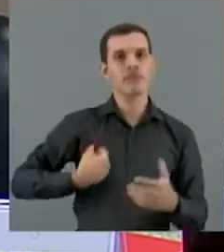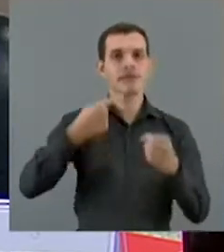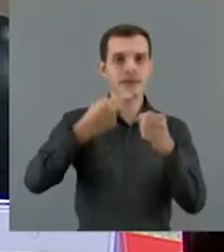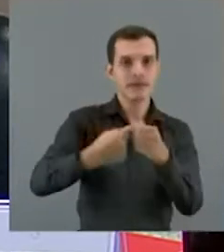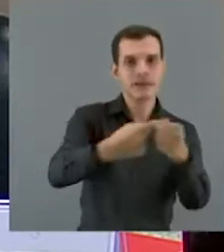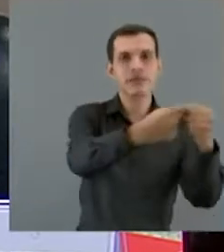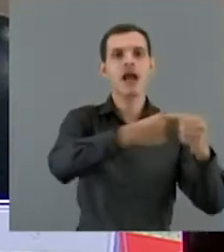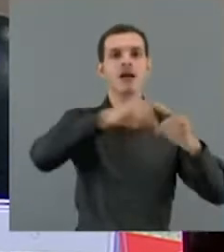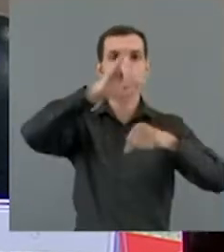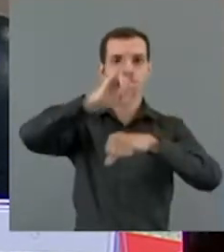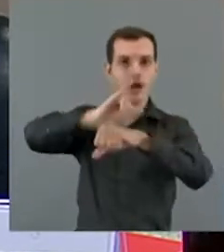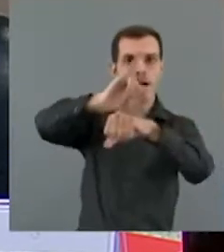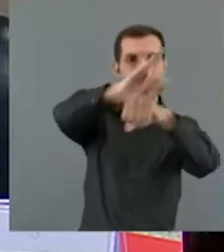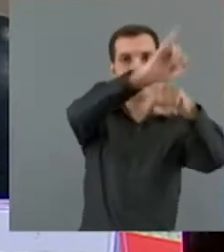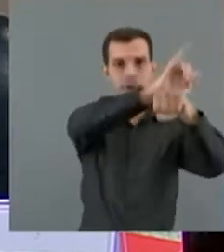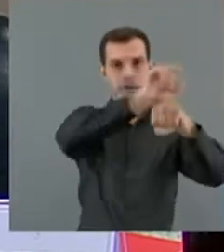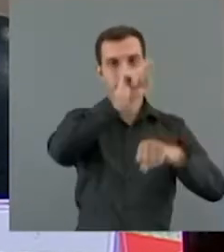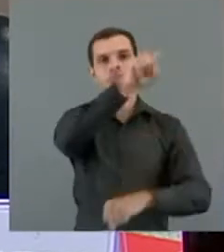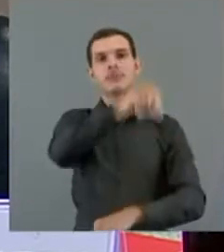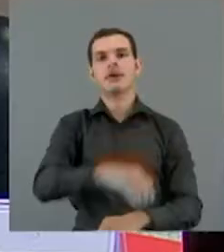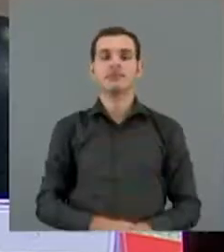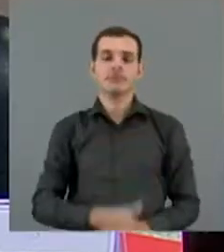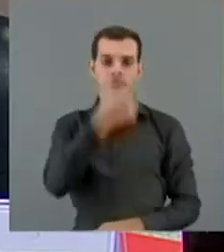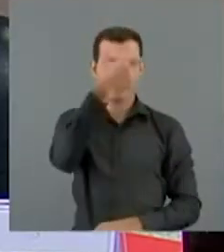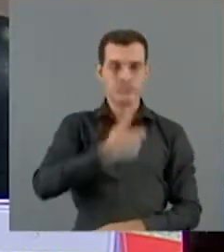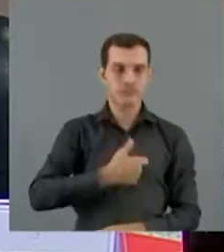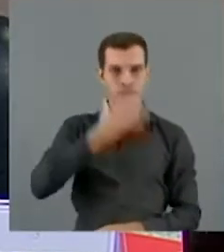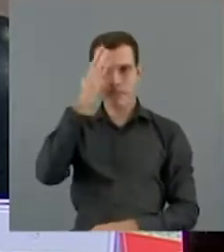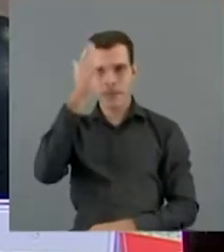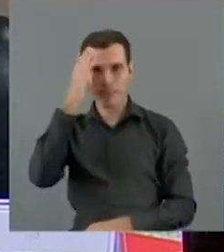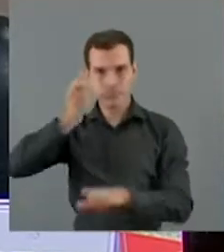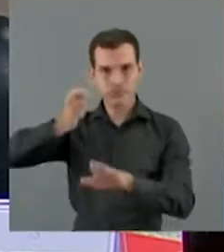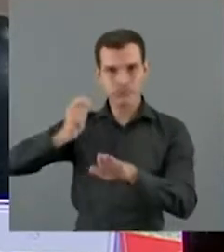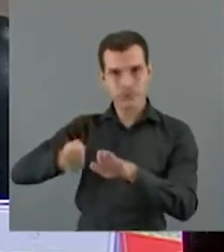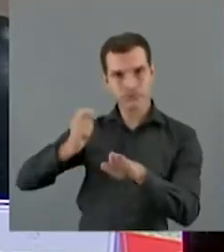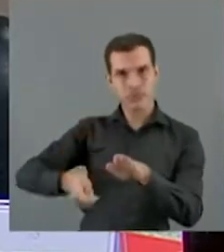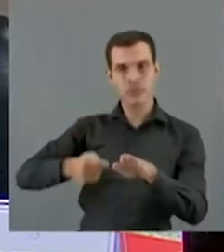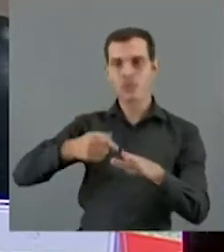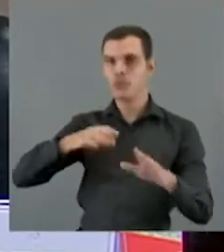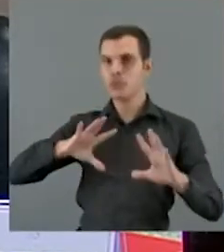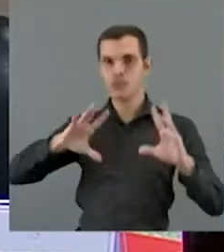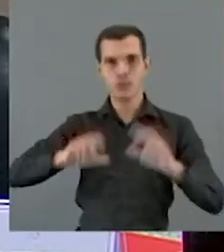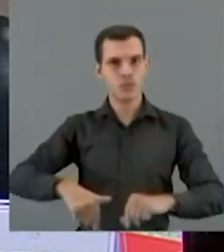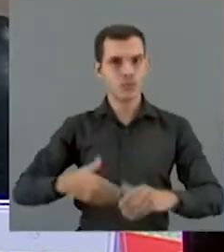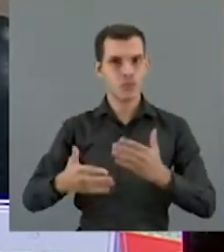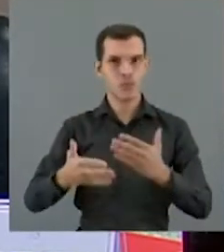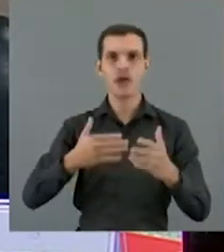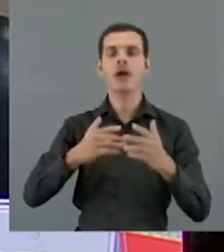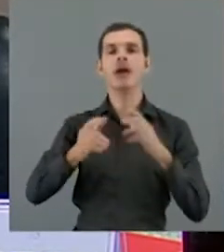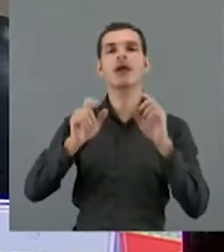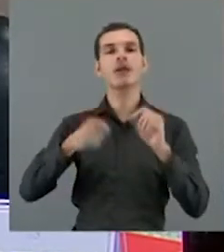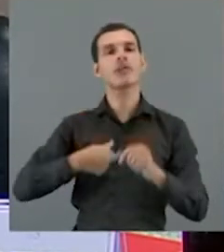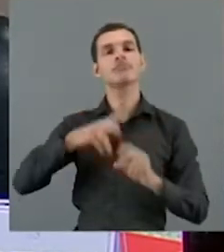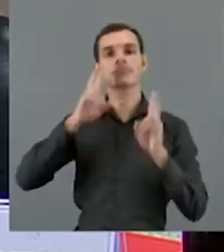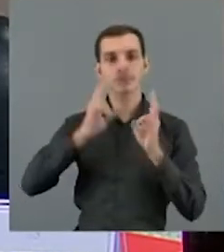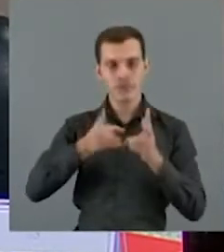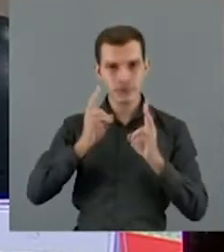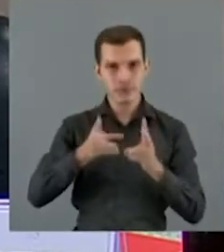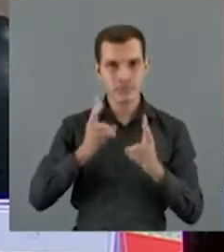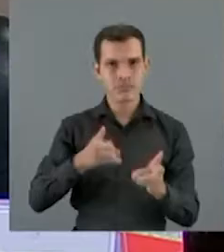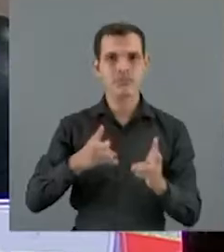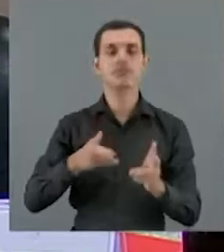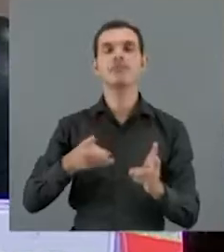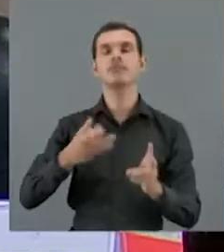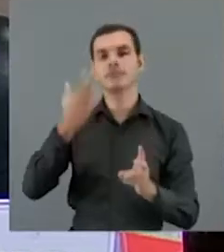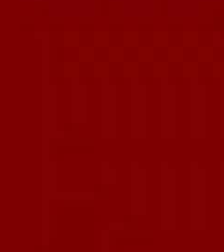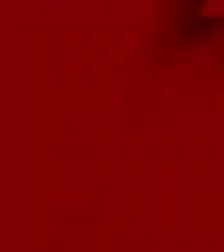capitais. Então, qualquer decisão minha levará em conta o conjunto de pessoas que moram na região norte